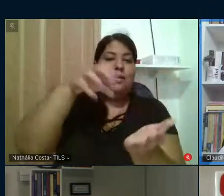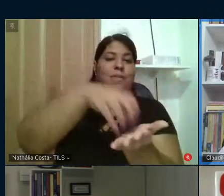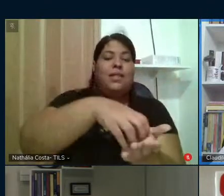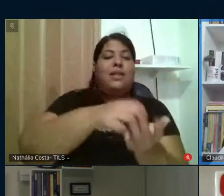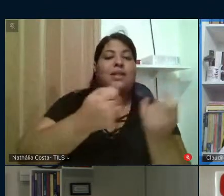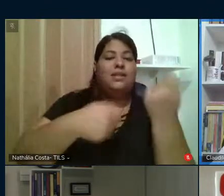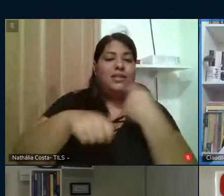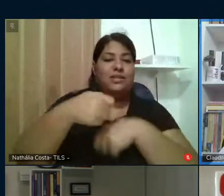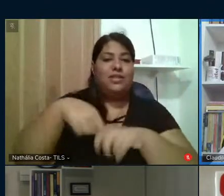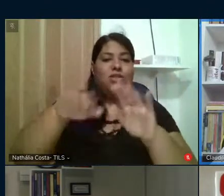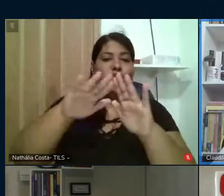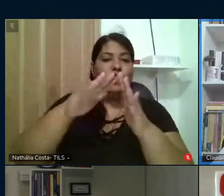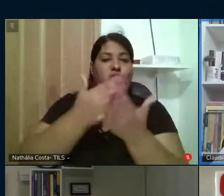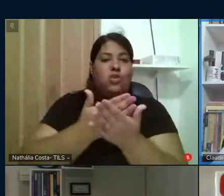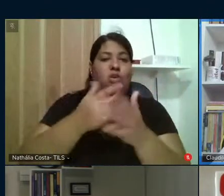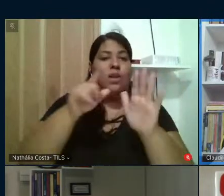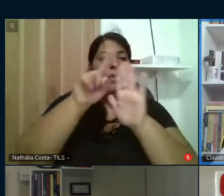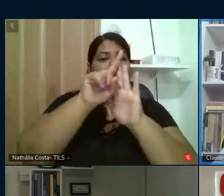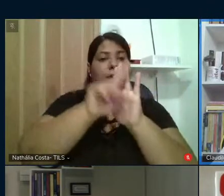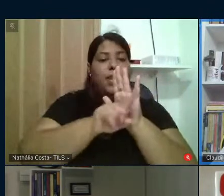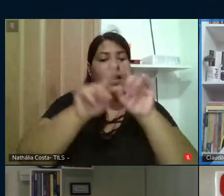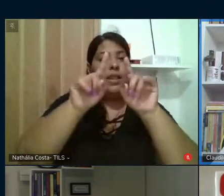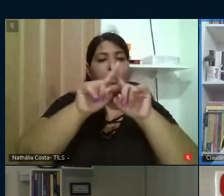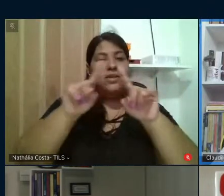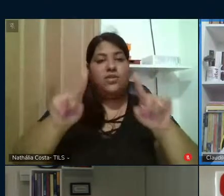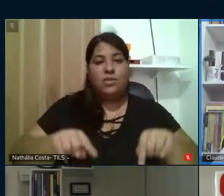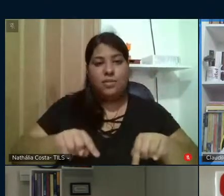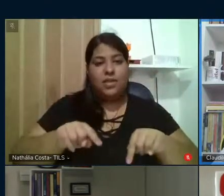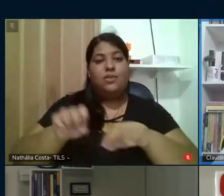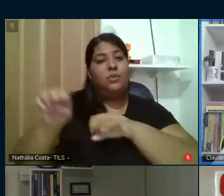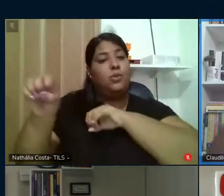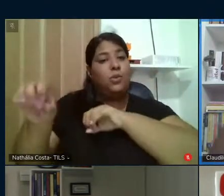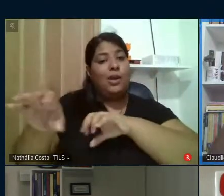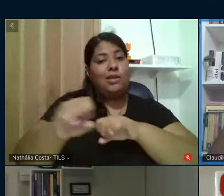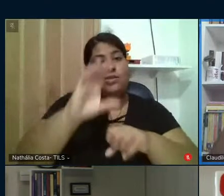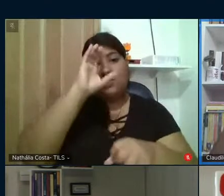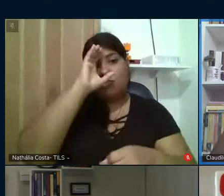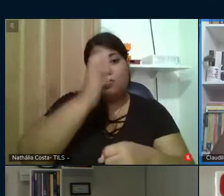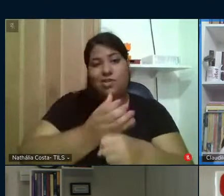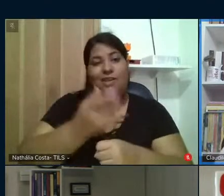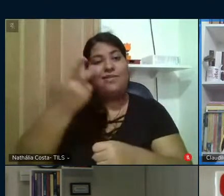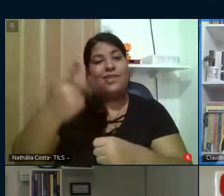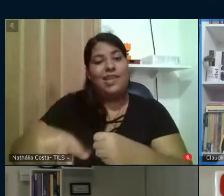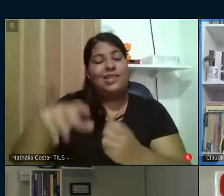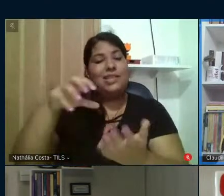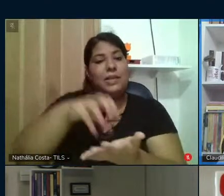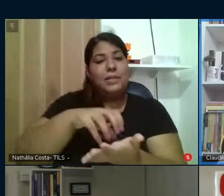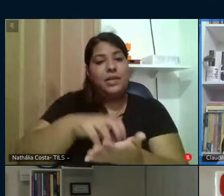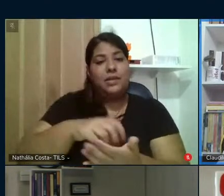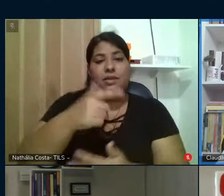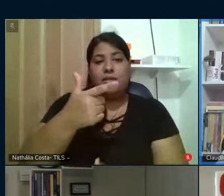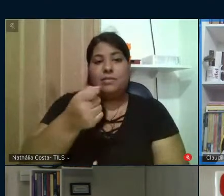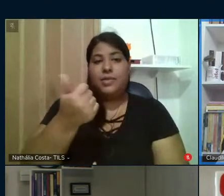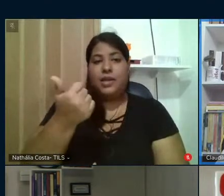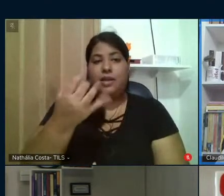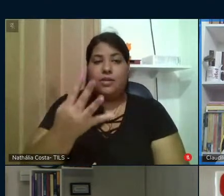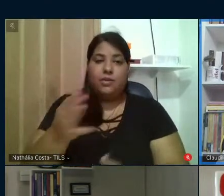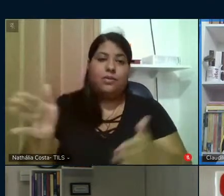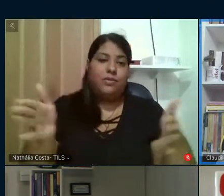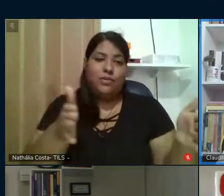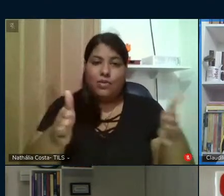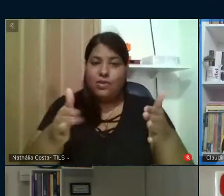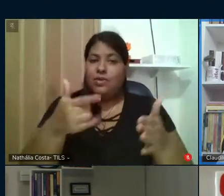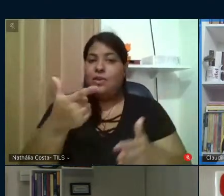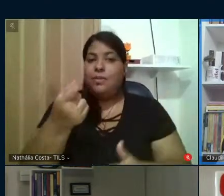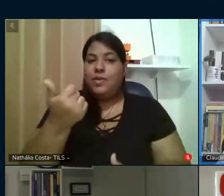Administração Escolar e Planejamento Educacional, exerceu a chefia deste departamento entre 2014 e 2015, é